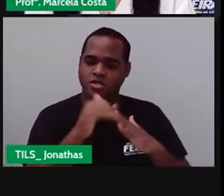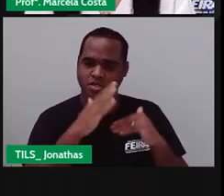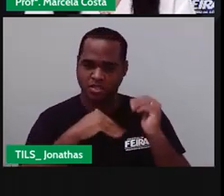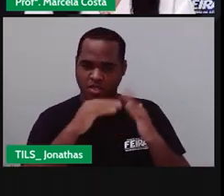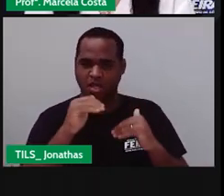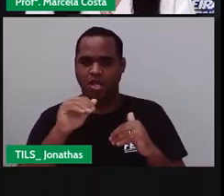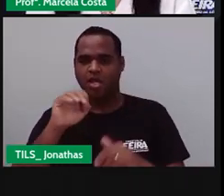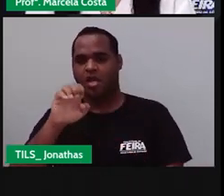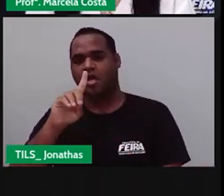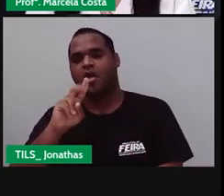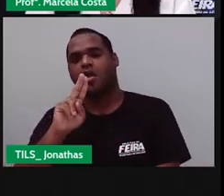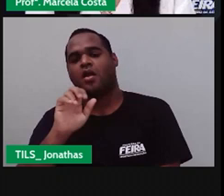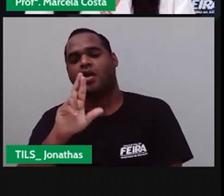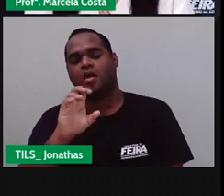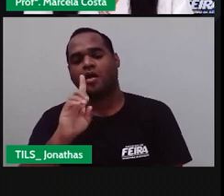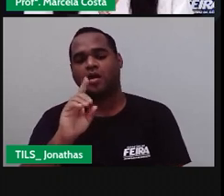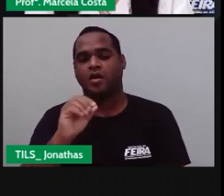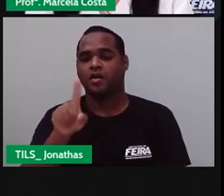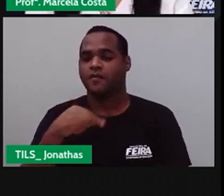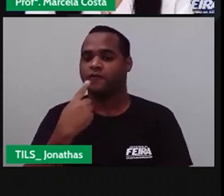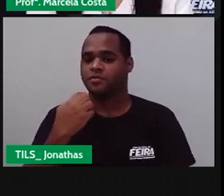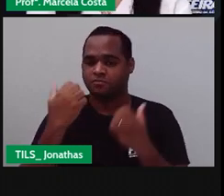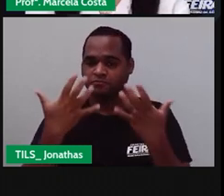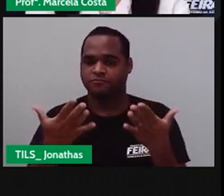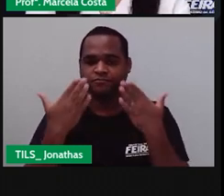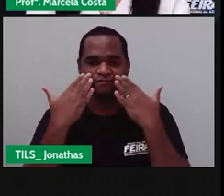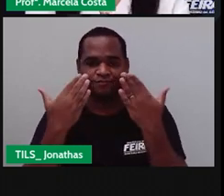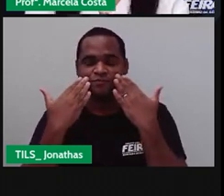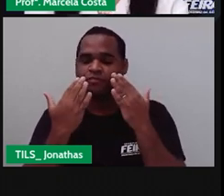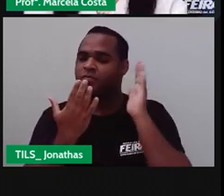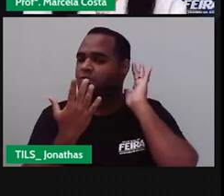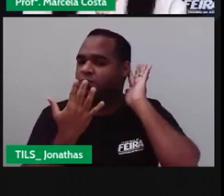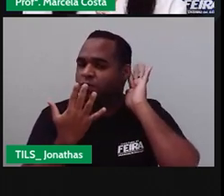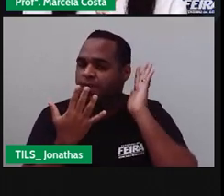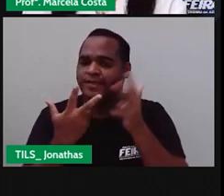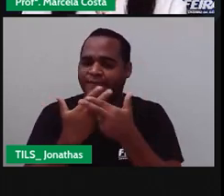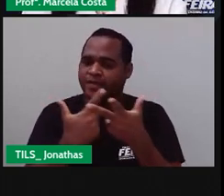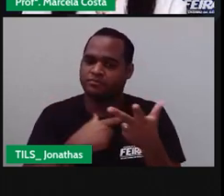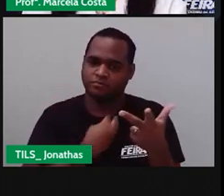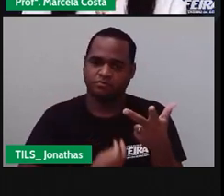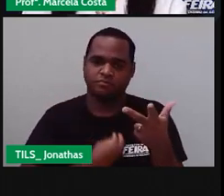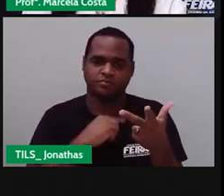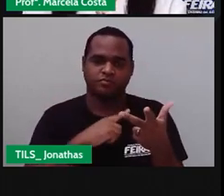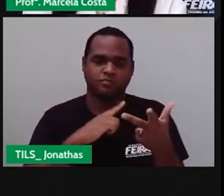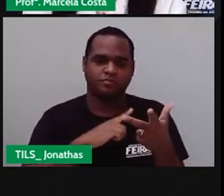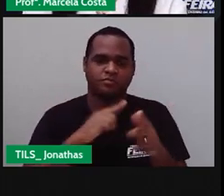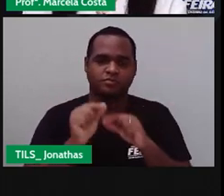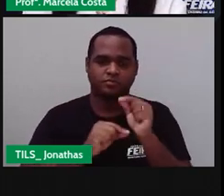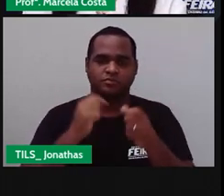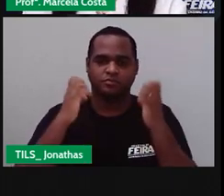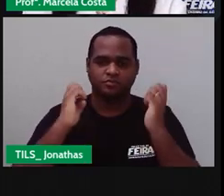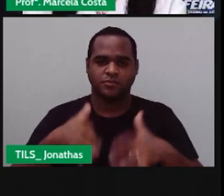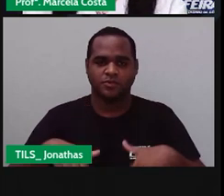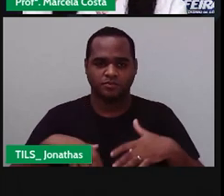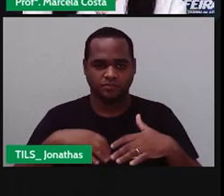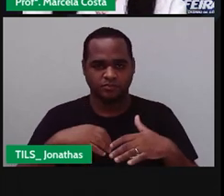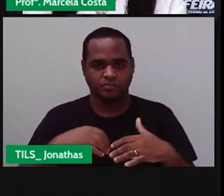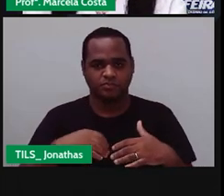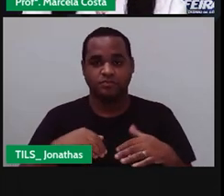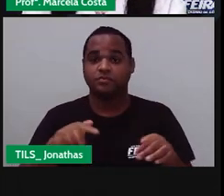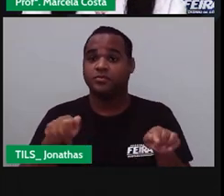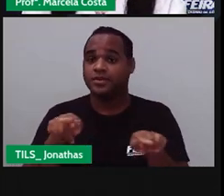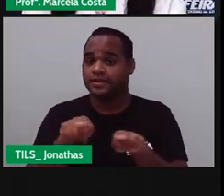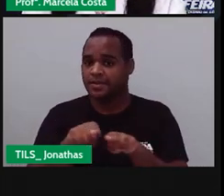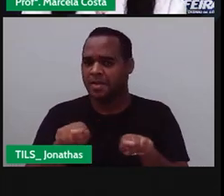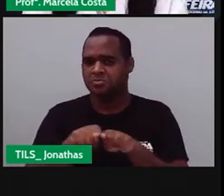Ó Mostrando aí Retratando aí Os indígenas Cultura indígena Veja também